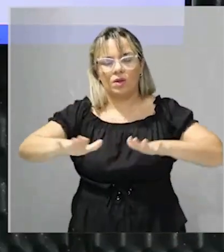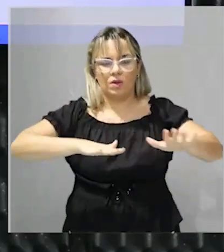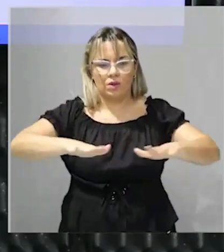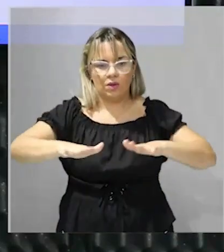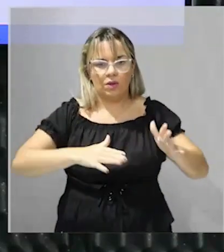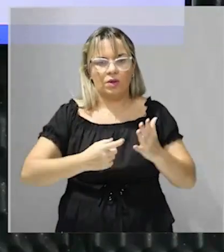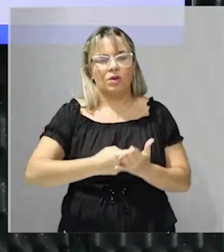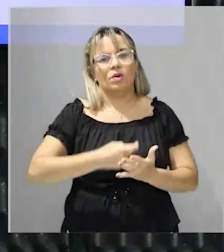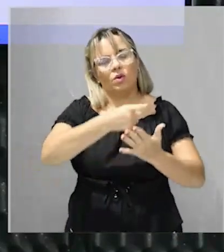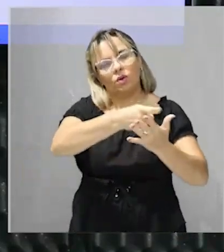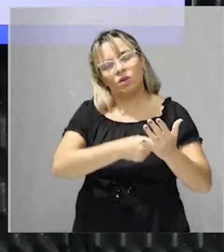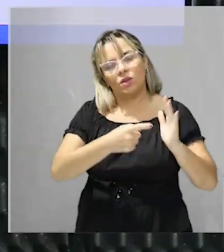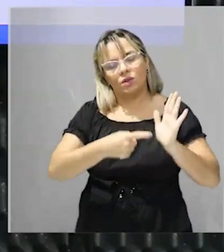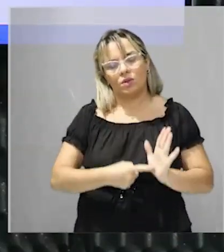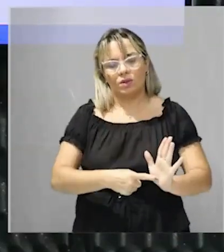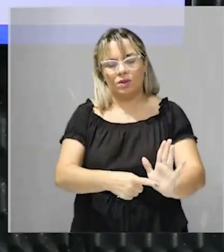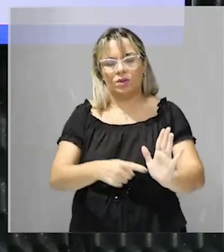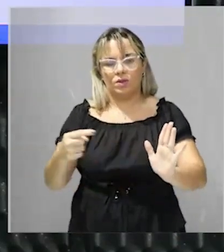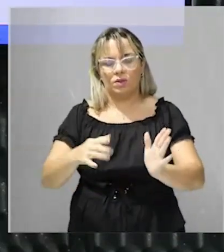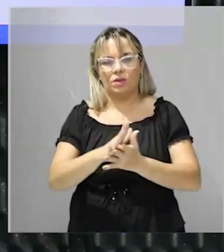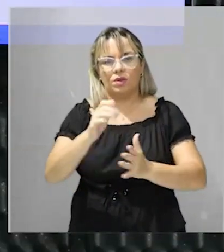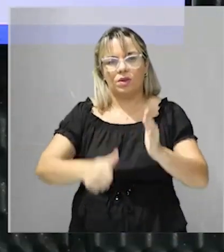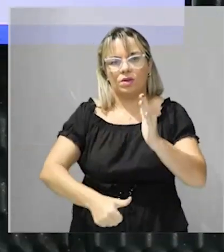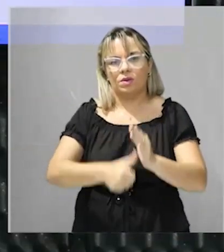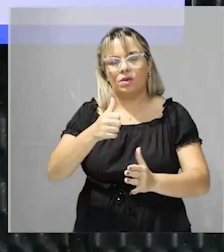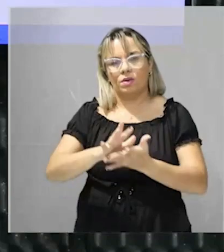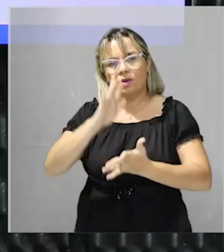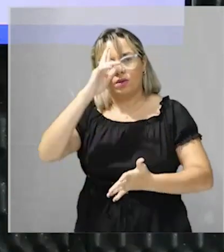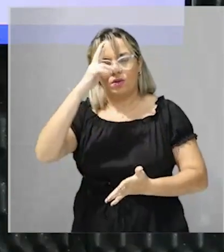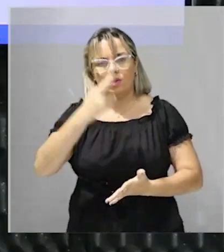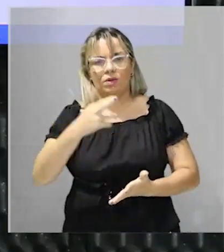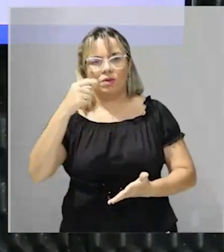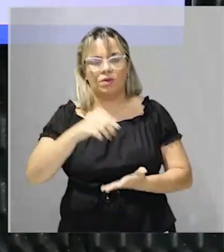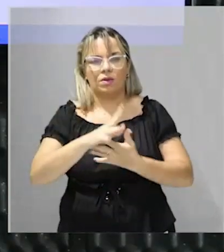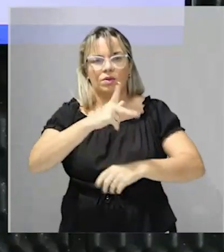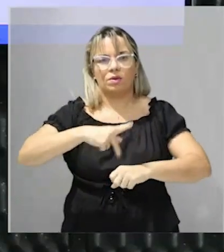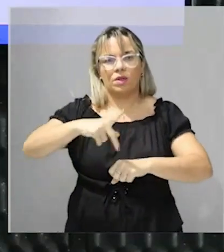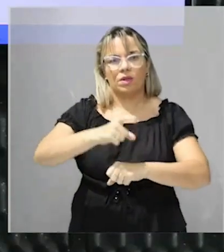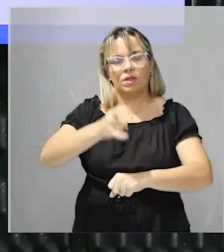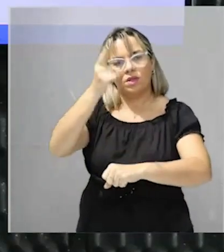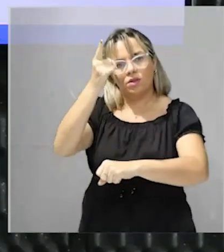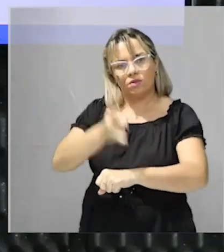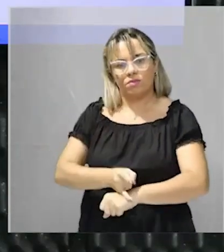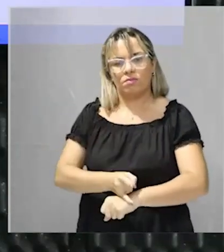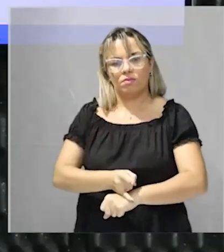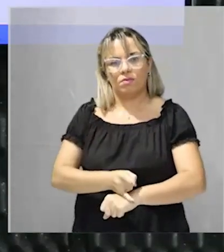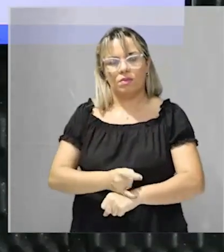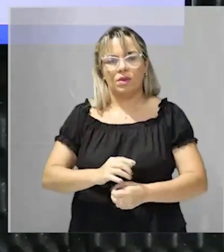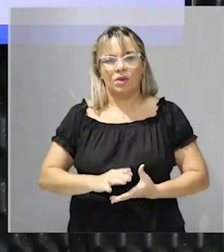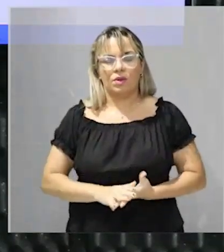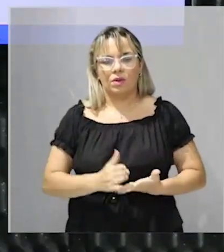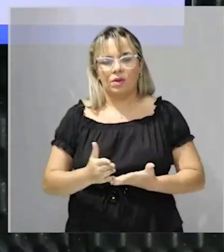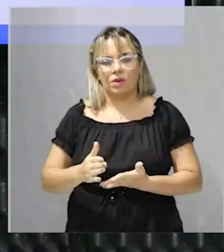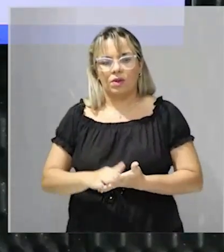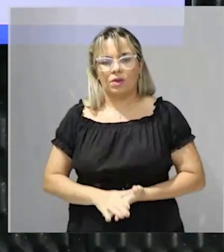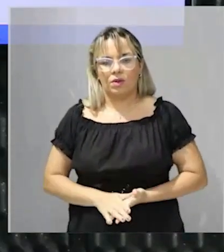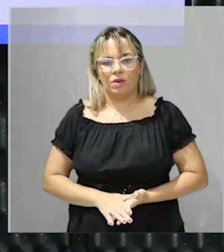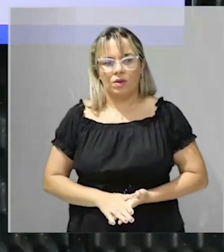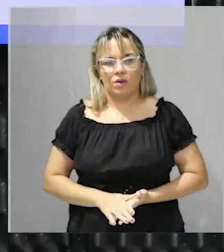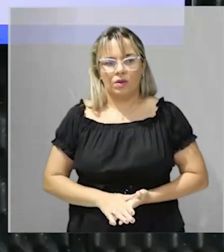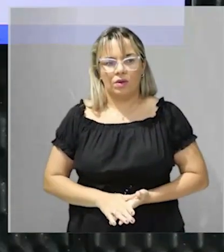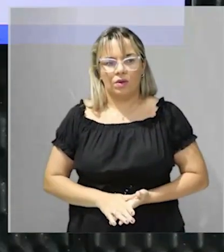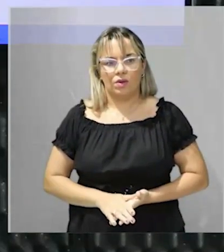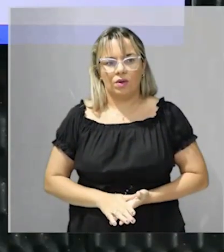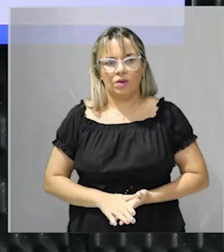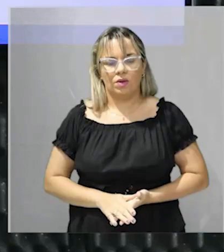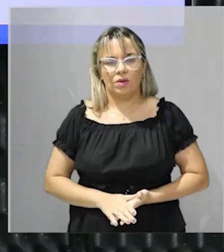o próprio texto coloca se tornando o primeiro chefe do estado haitiano o antigo São Domingos